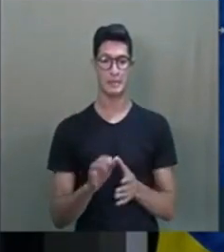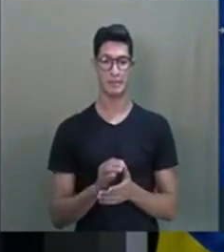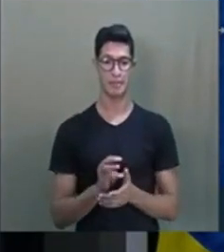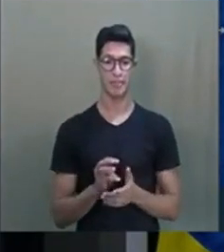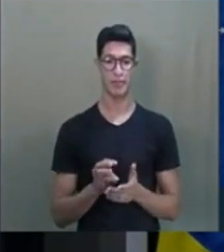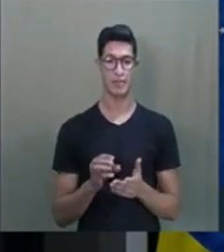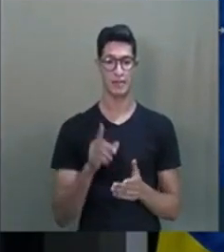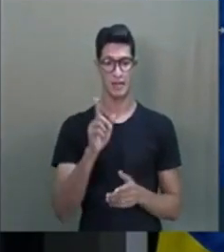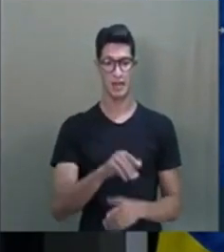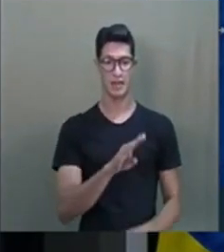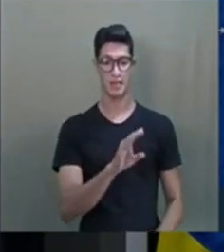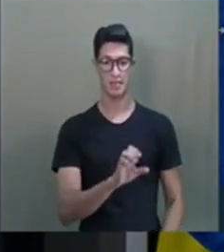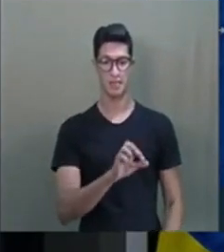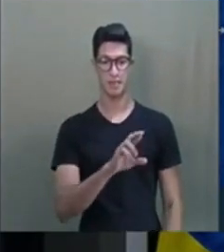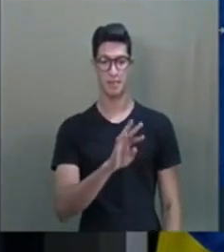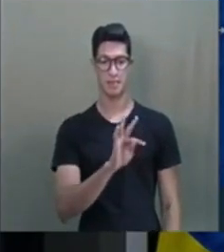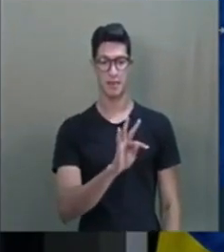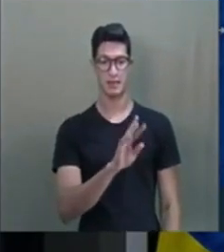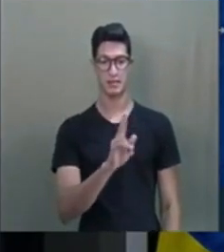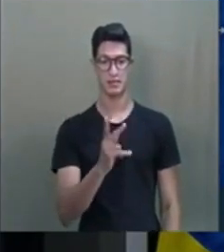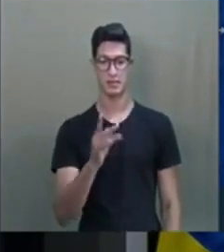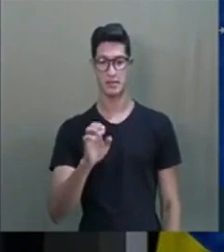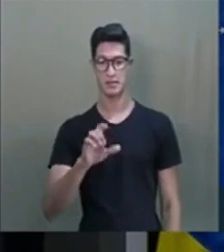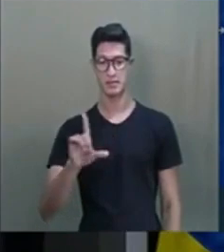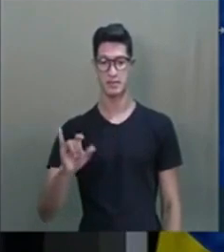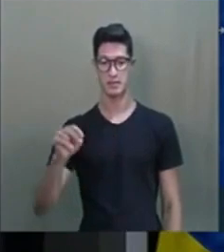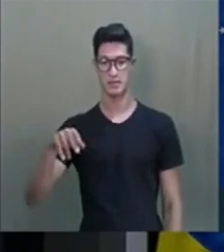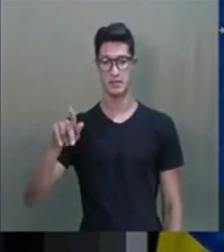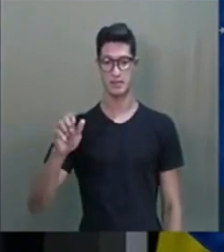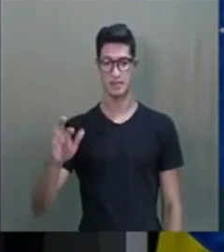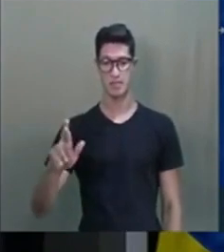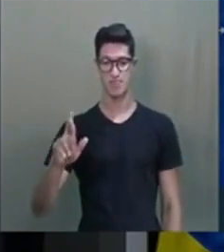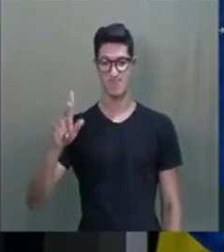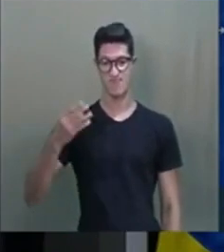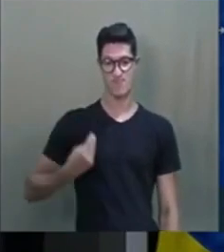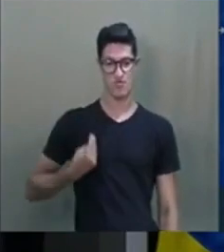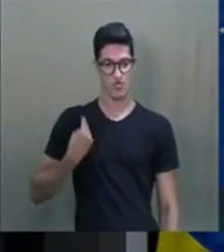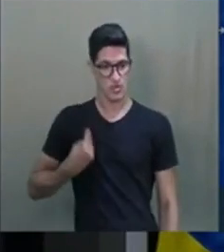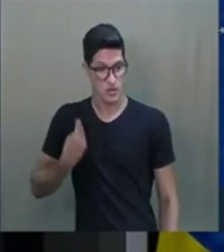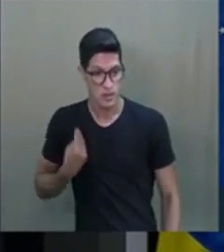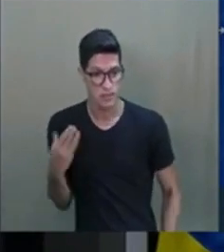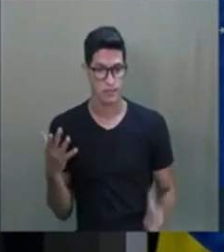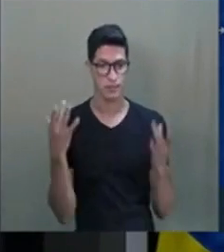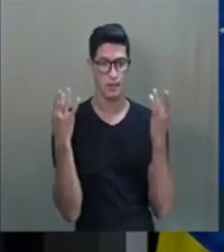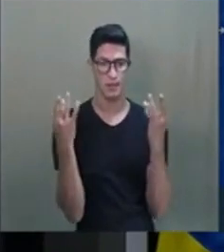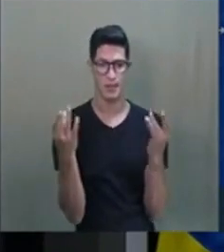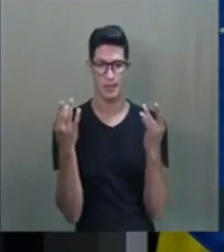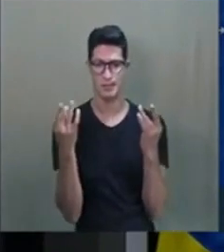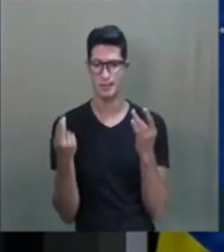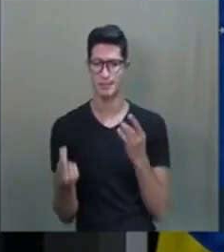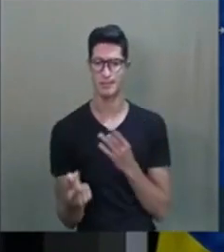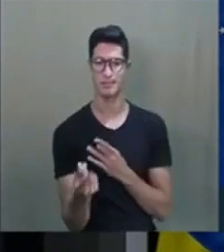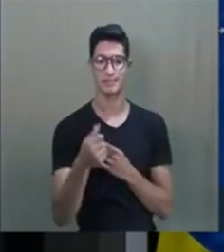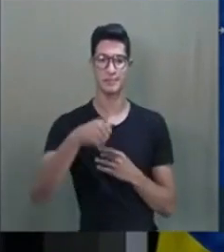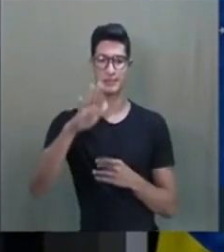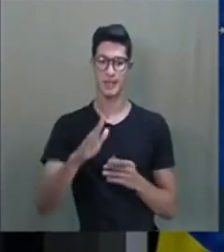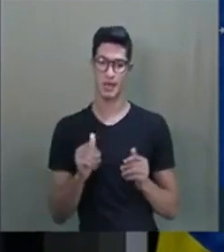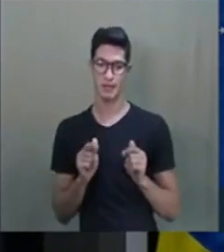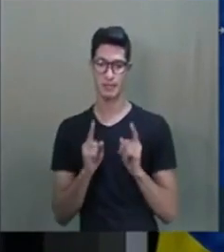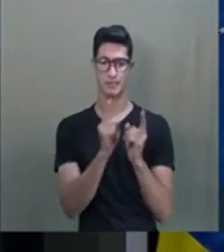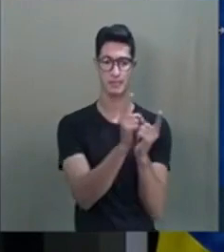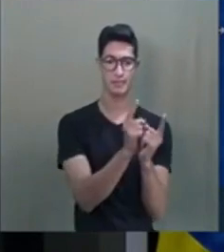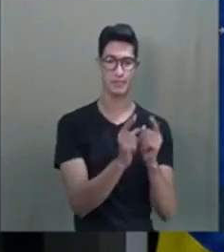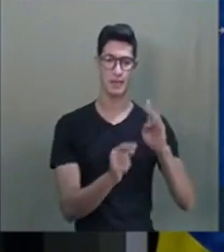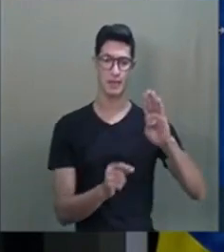assim era o Bert Hellinger. Era uma presença meditativa o tempo inteiro. Quem se aproximava dele